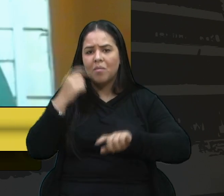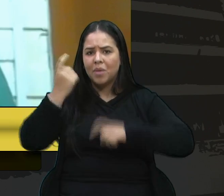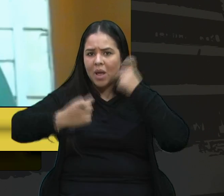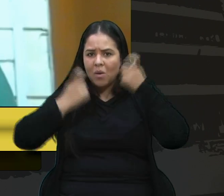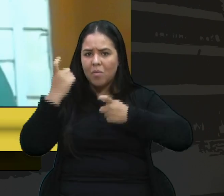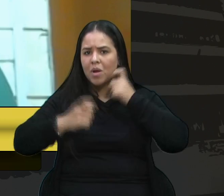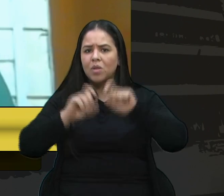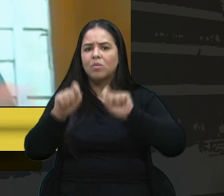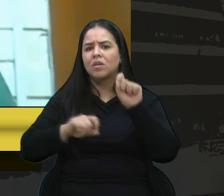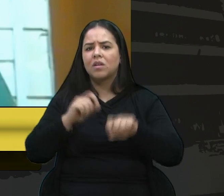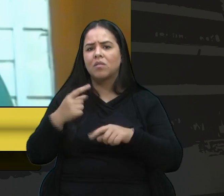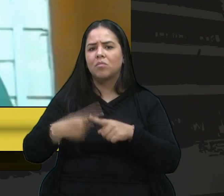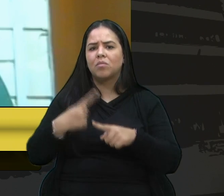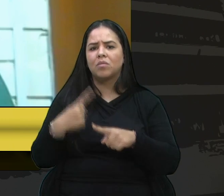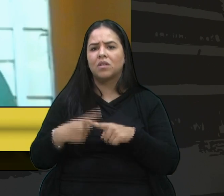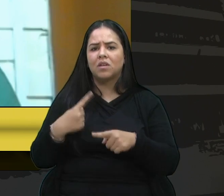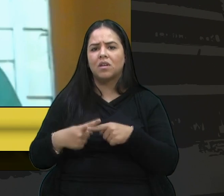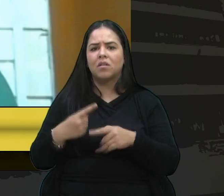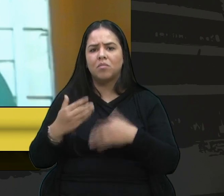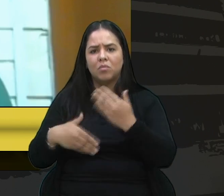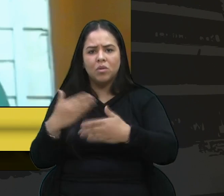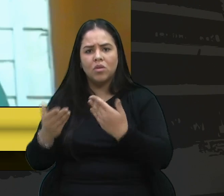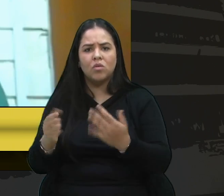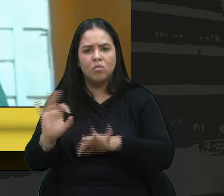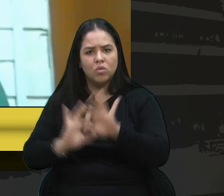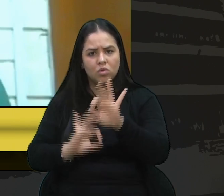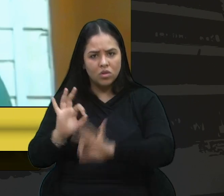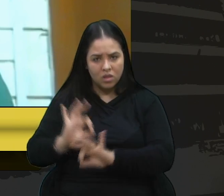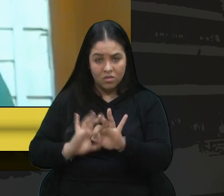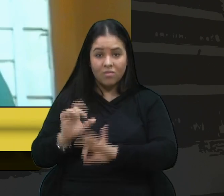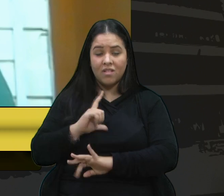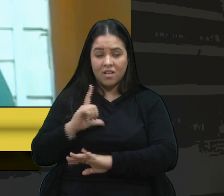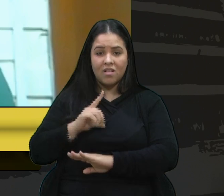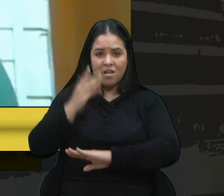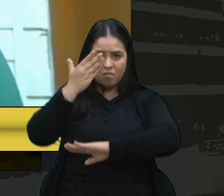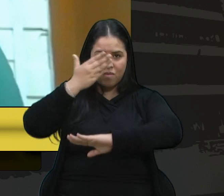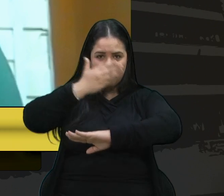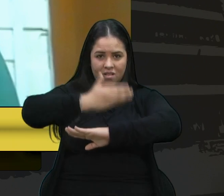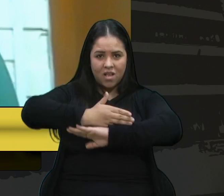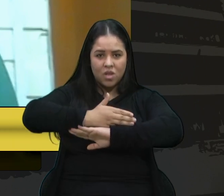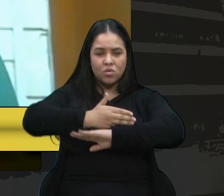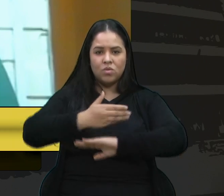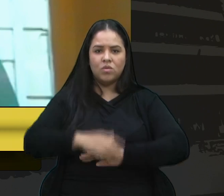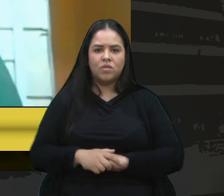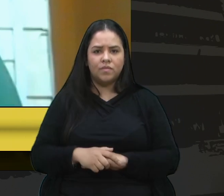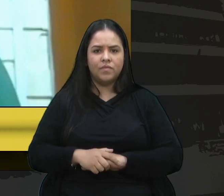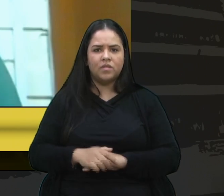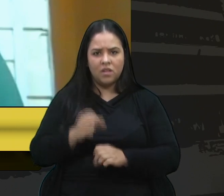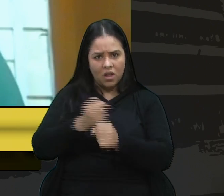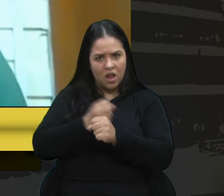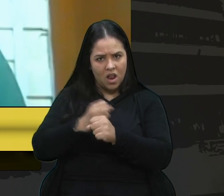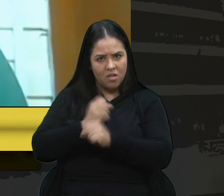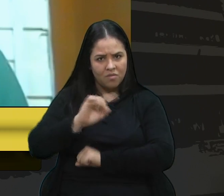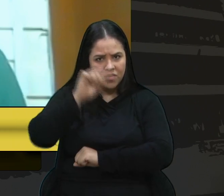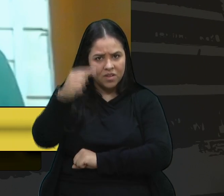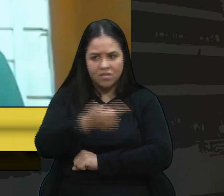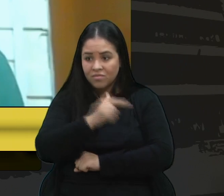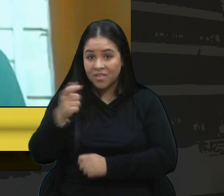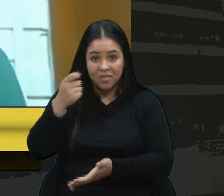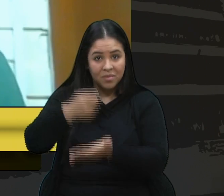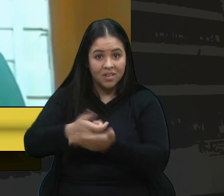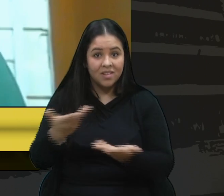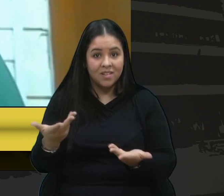passando esse projeto das concessões de rodovias, no ano que vem, que é o ano de eleição, não haverá cobrança,